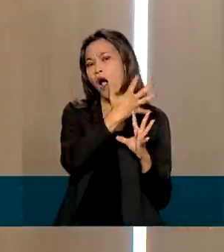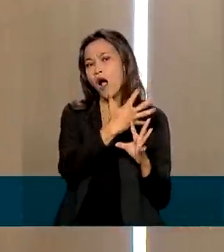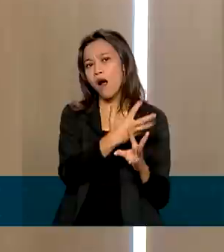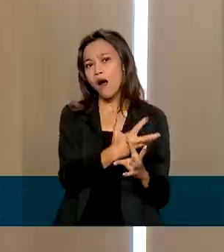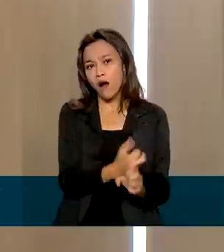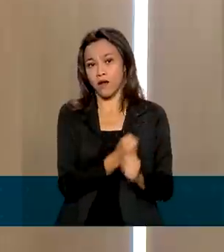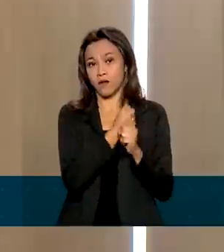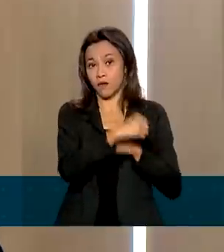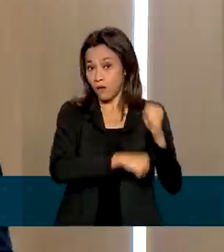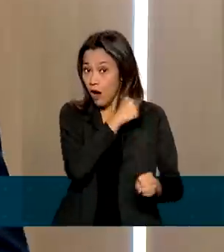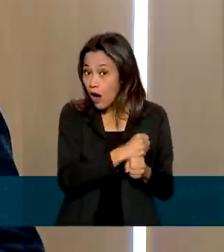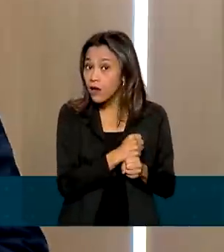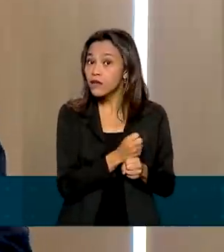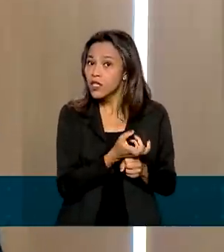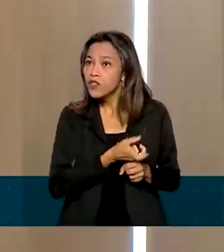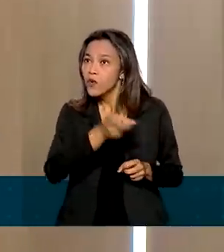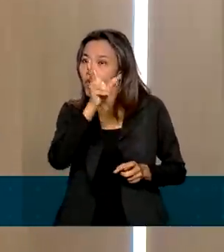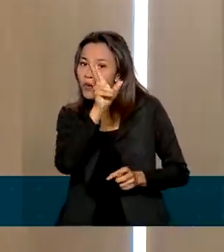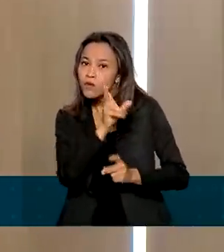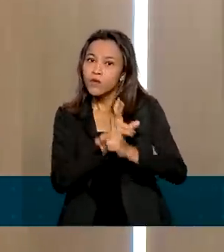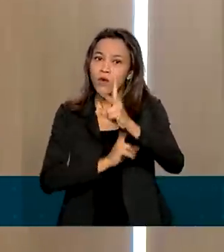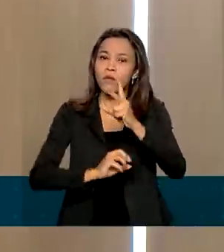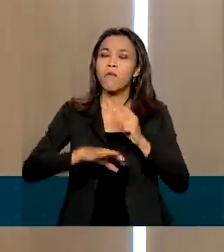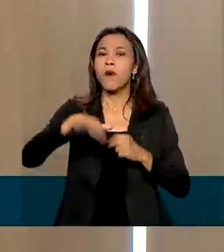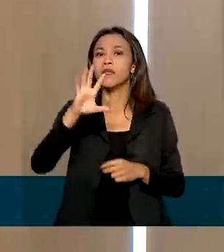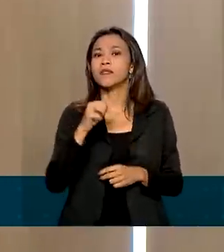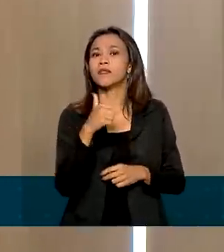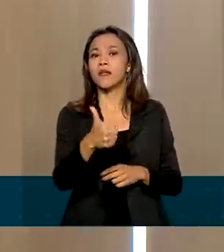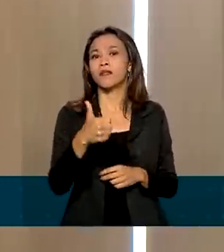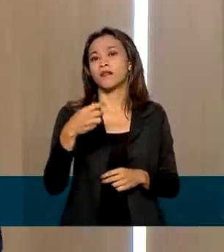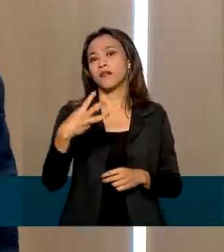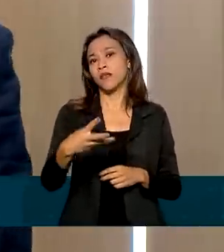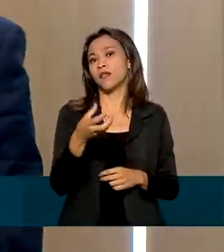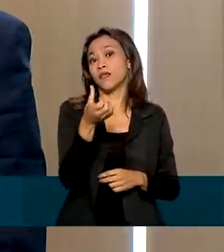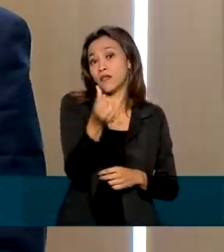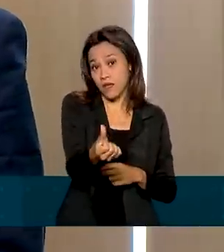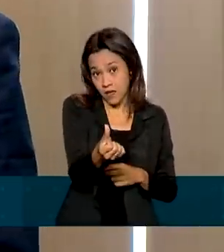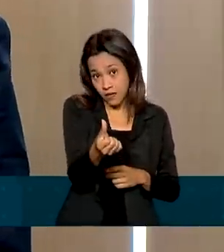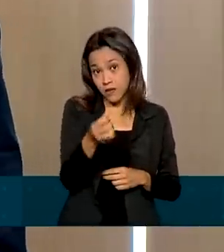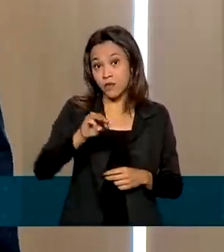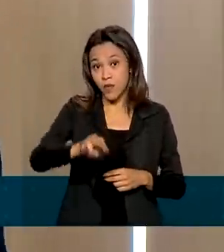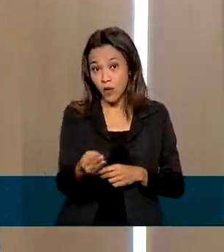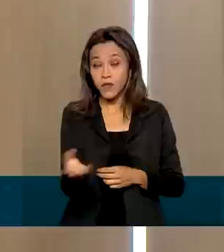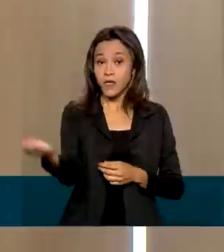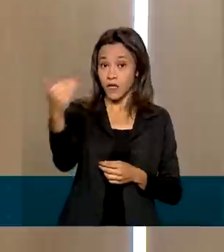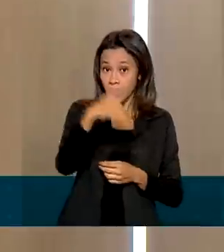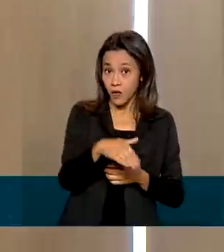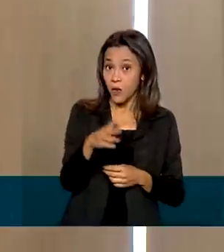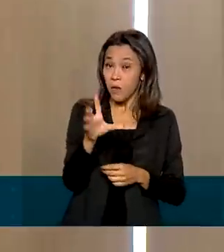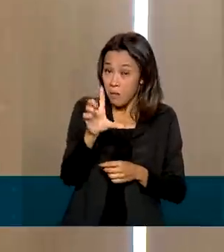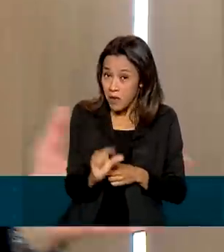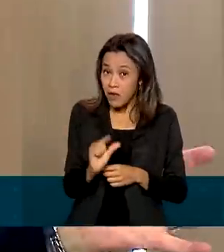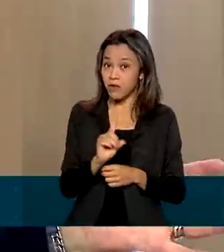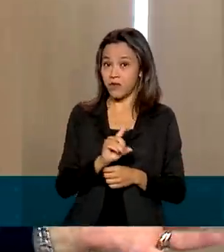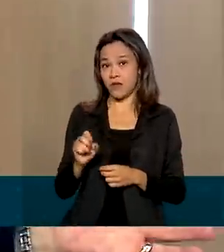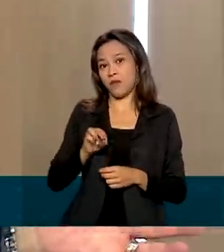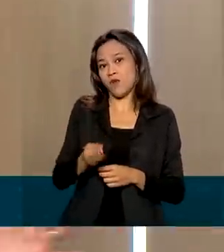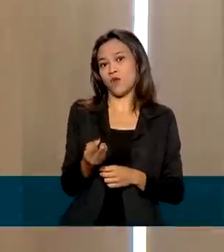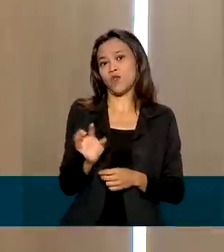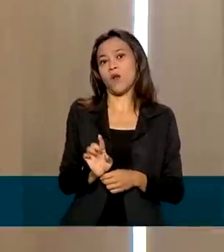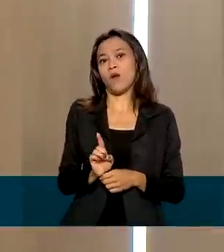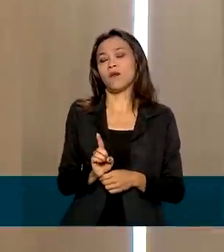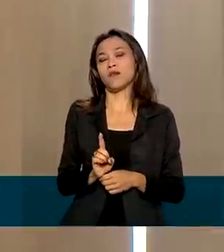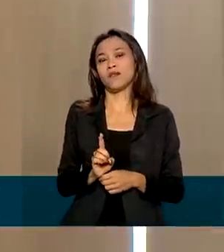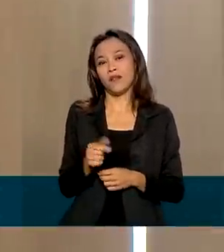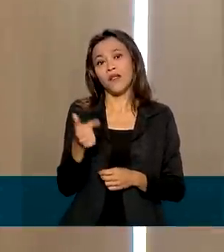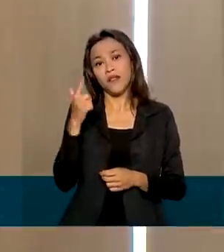exportou mais de 136 bilhões de dólares e importou menos de 100 bilhões de dólares, nós temos, então, portanto,